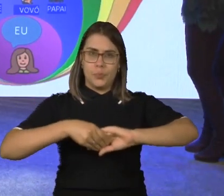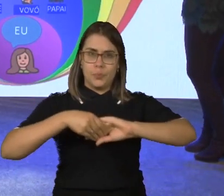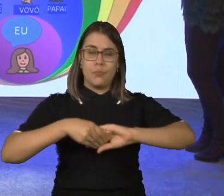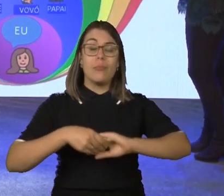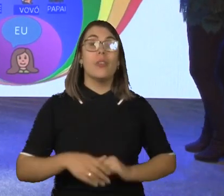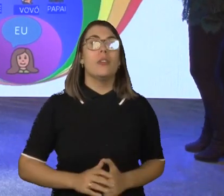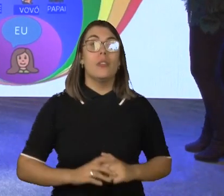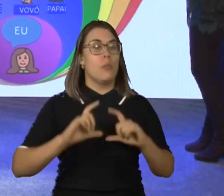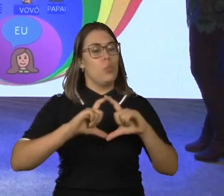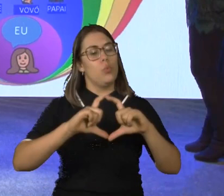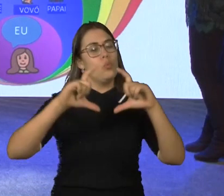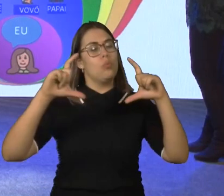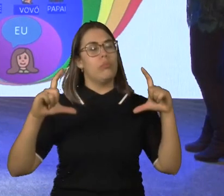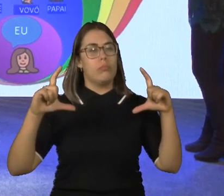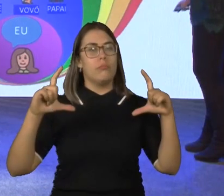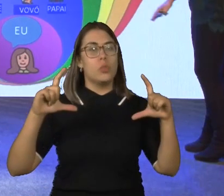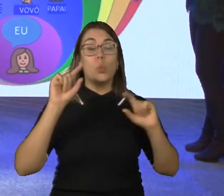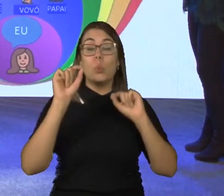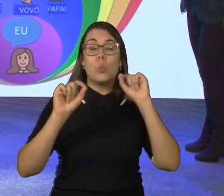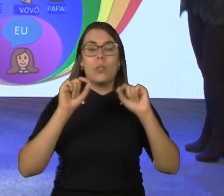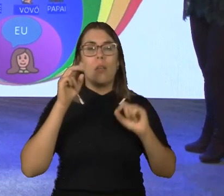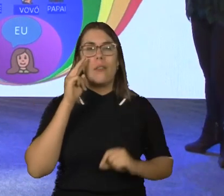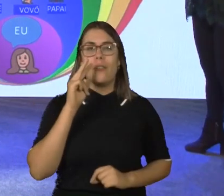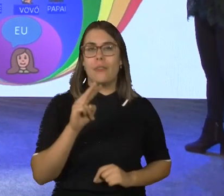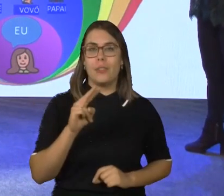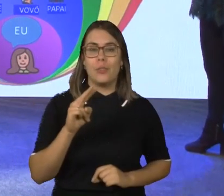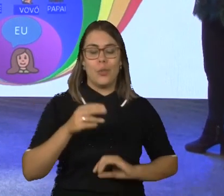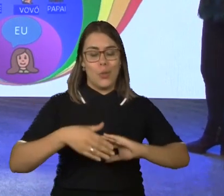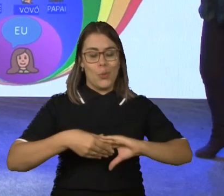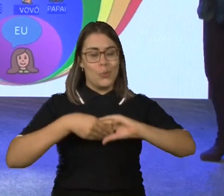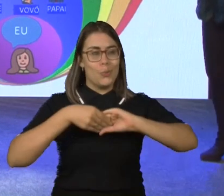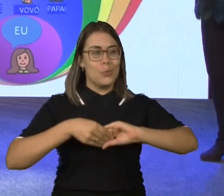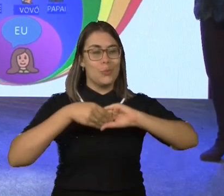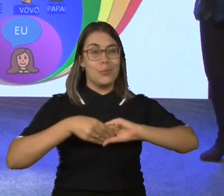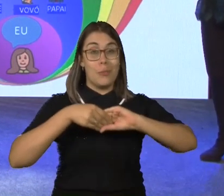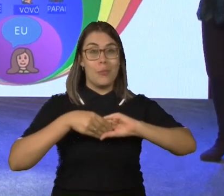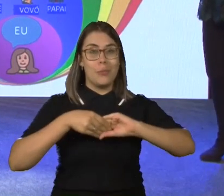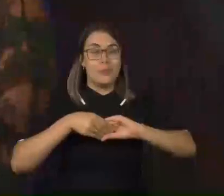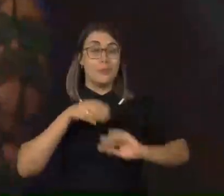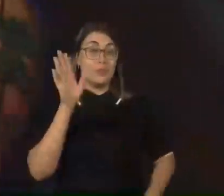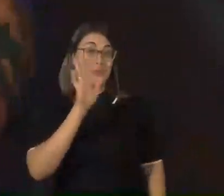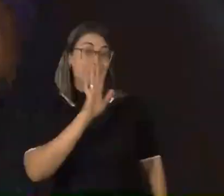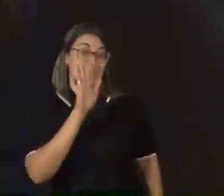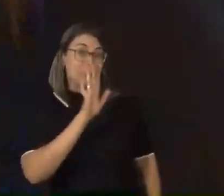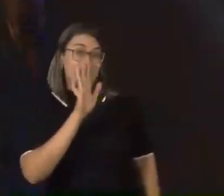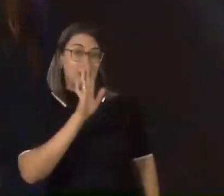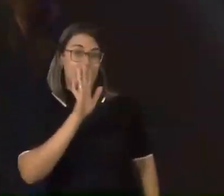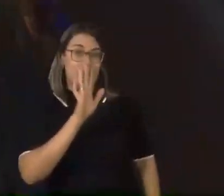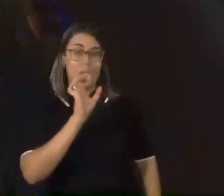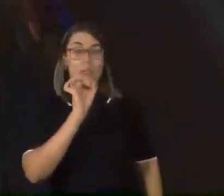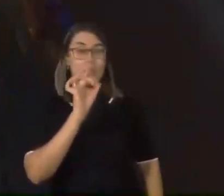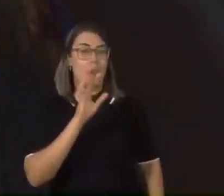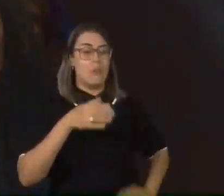E aqui, mais distante ainda, talvez o meu cumprimento baste que eu dê um aceno. Então, isso é muito